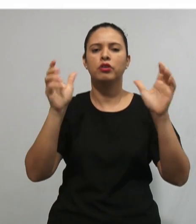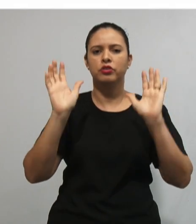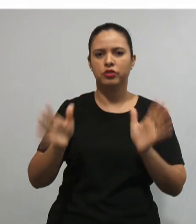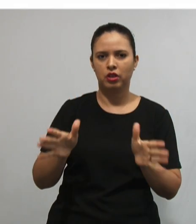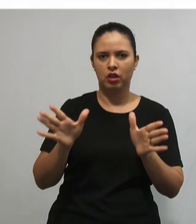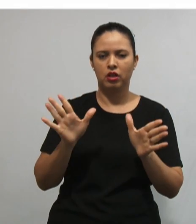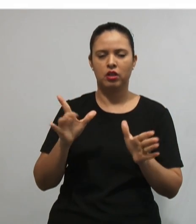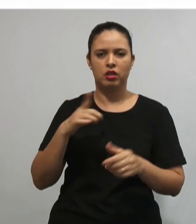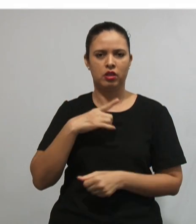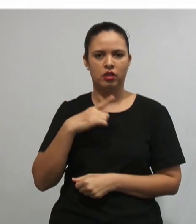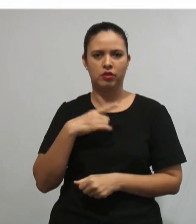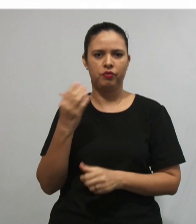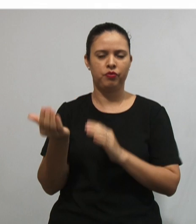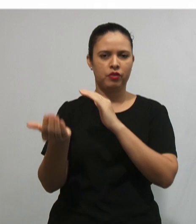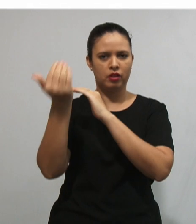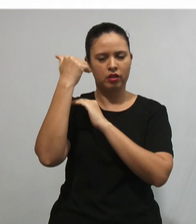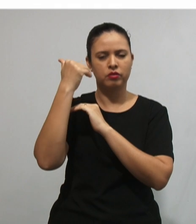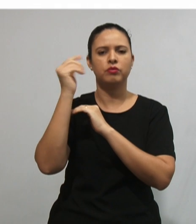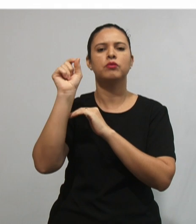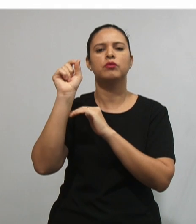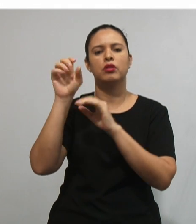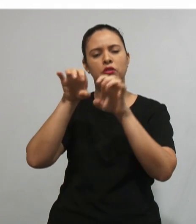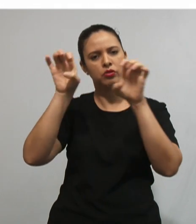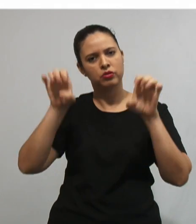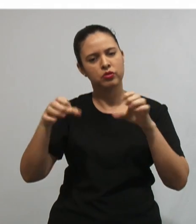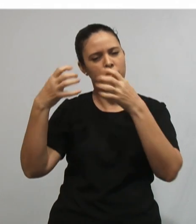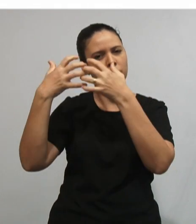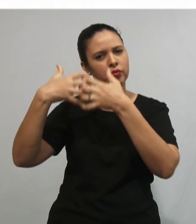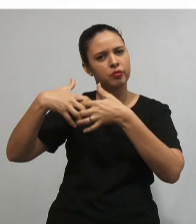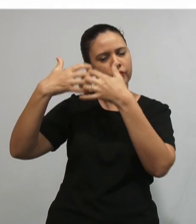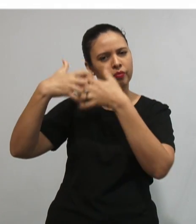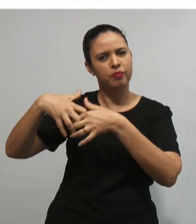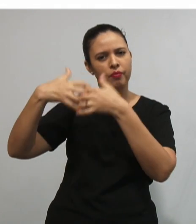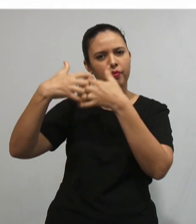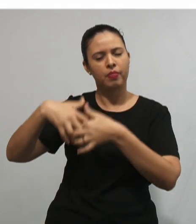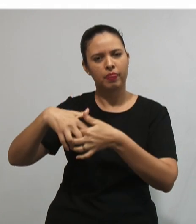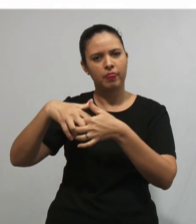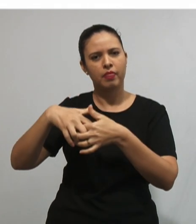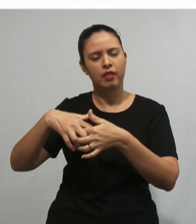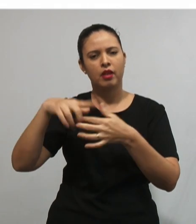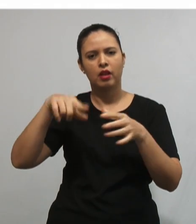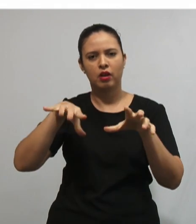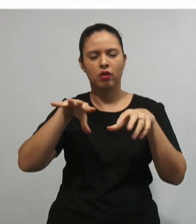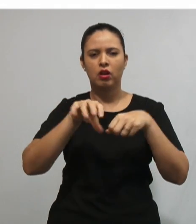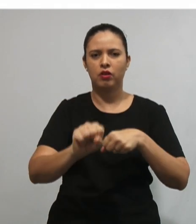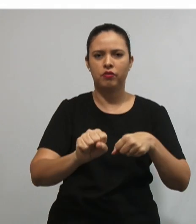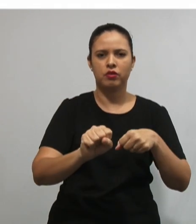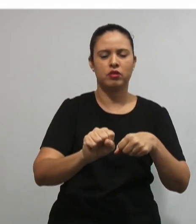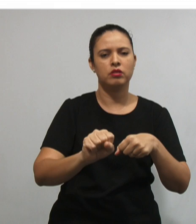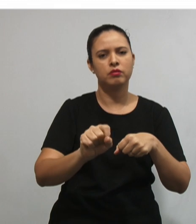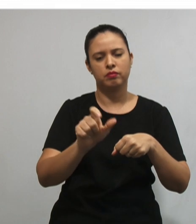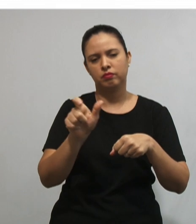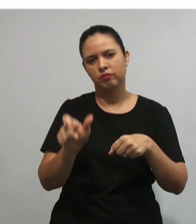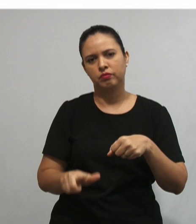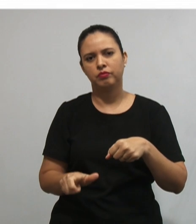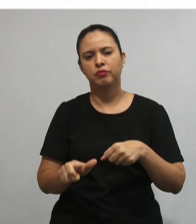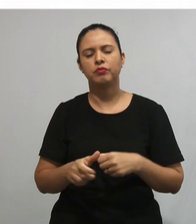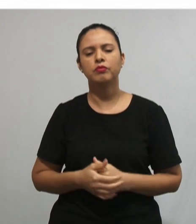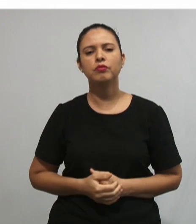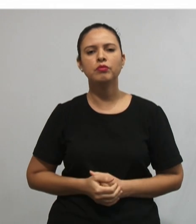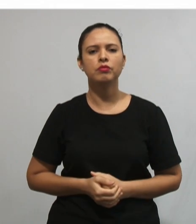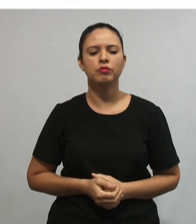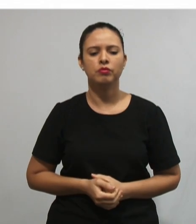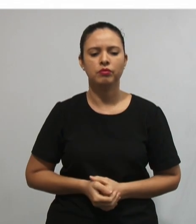cognitiva. como exemplo, extensão, elaboração ou qualificação do mesmo. Então, nós temos